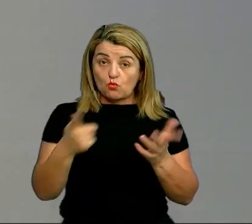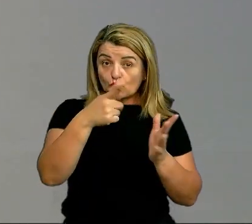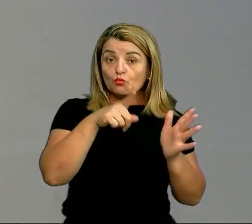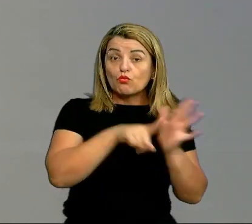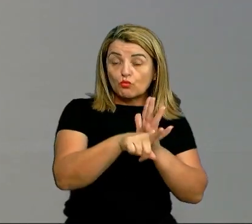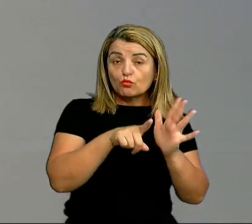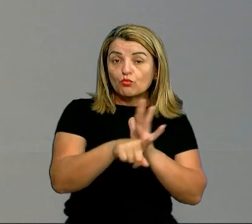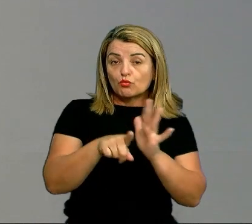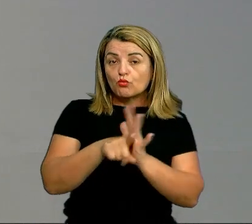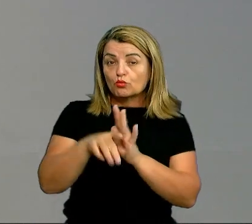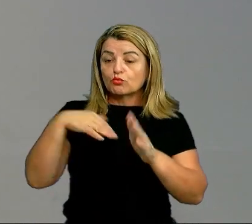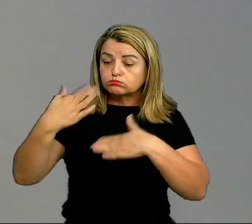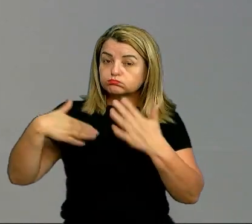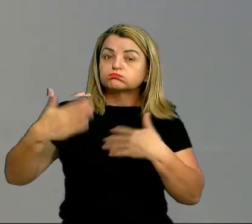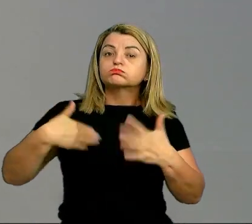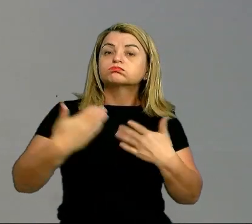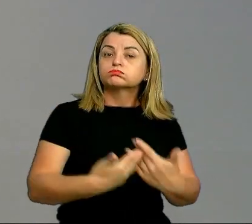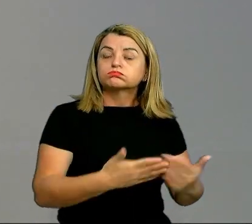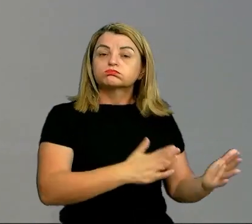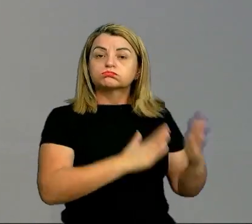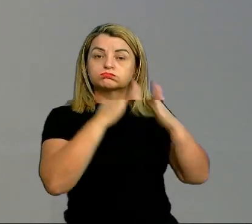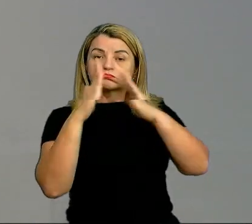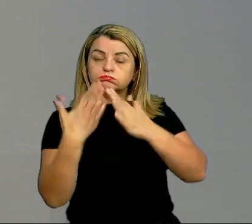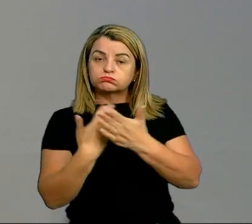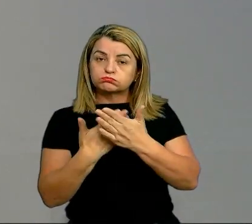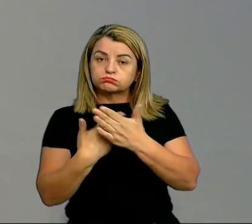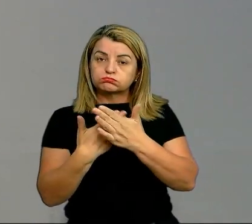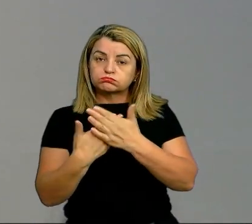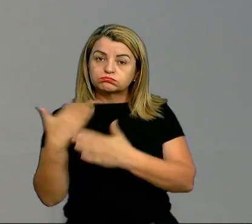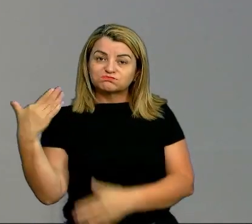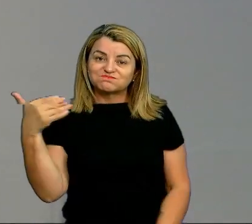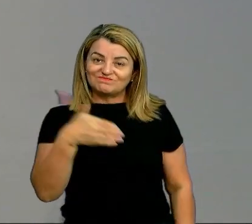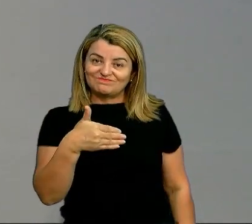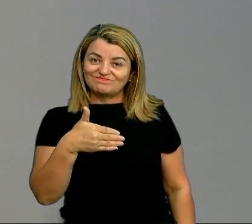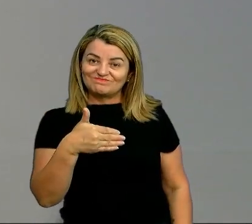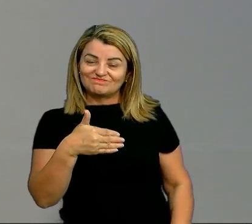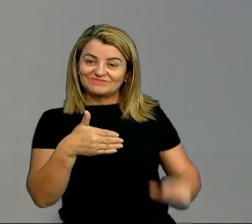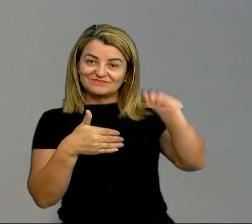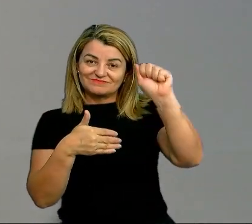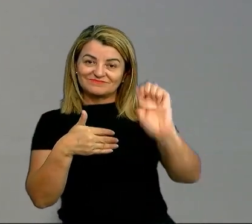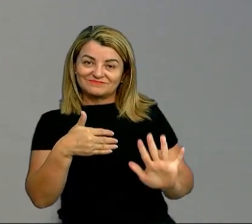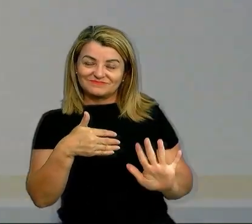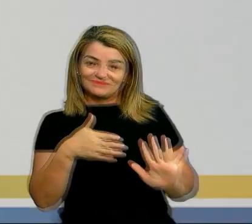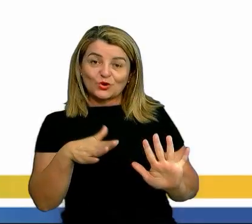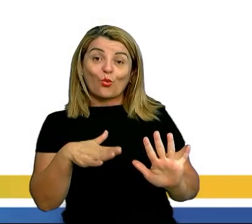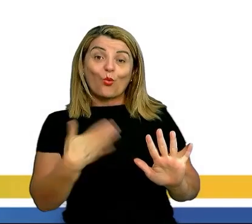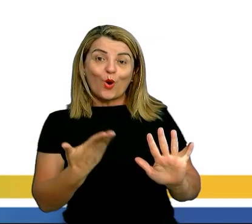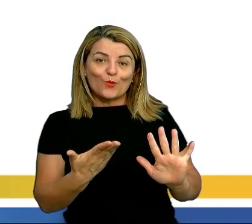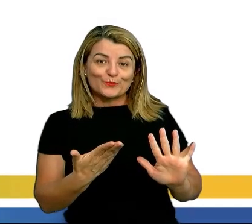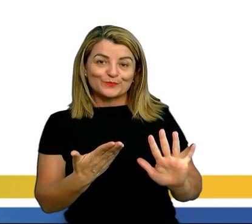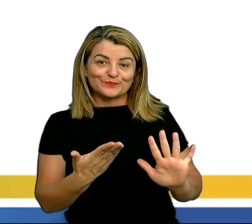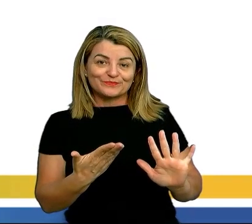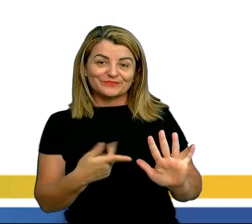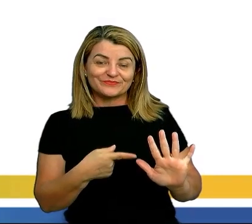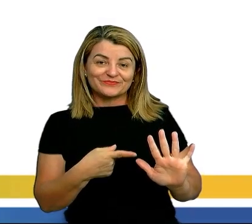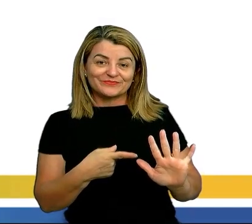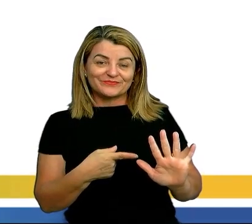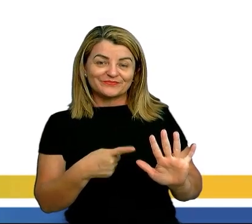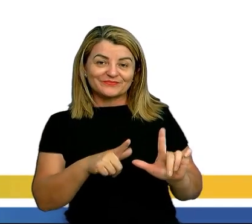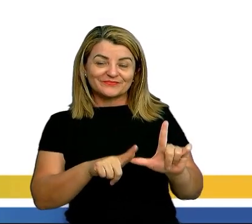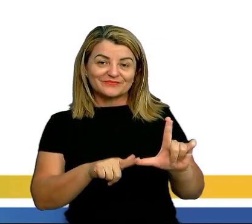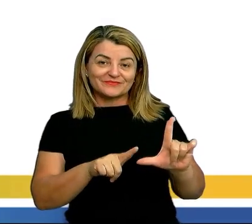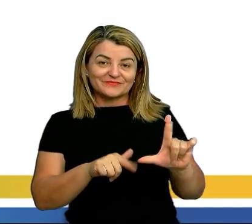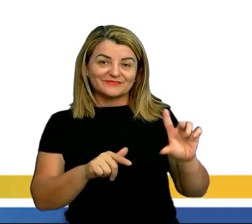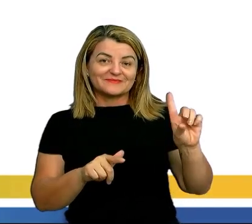mas de tudo que eu venho abordando durante a aula, a gente chega a uma alternativa assertiva, tá? Que é a